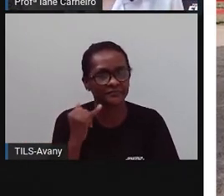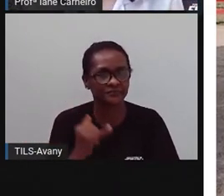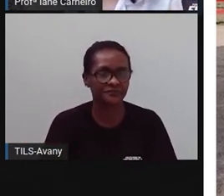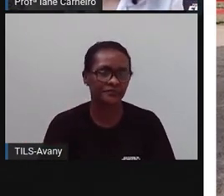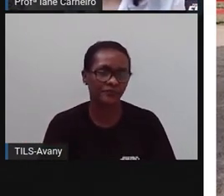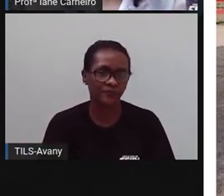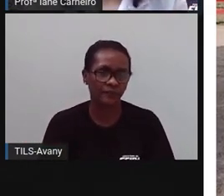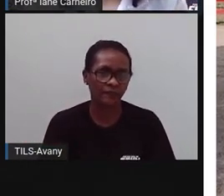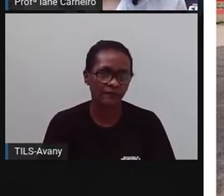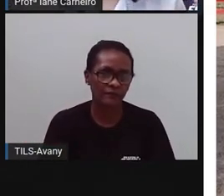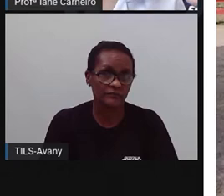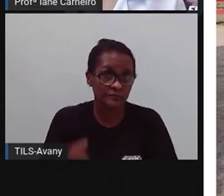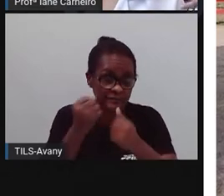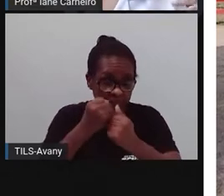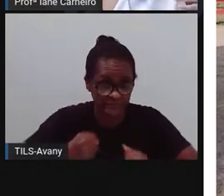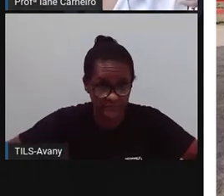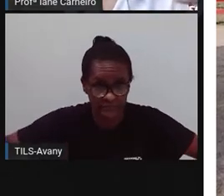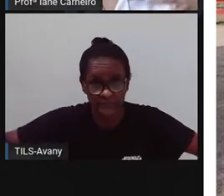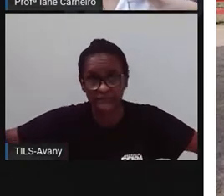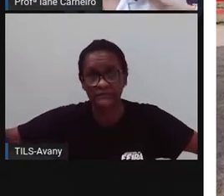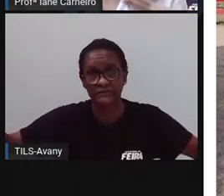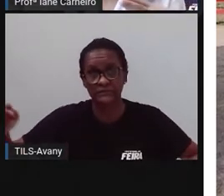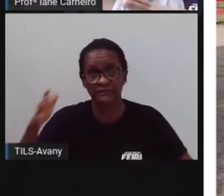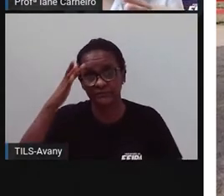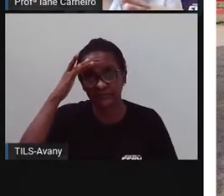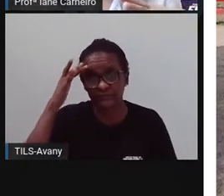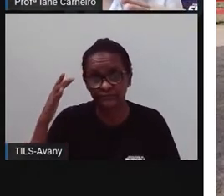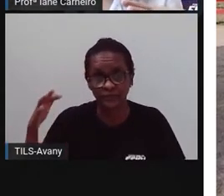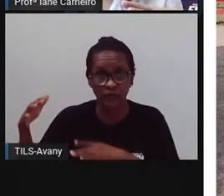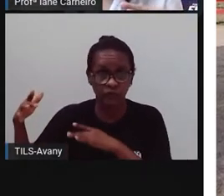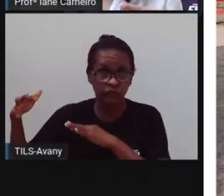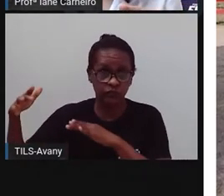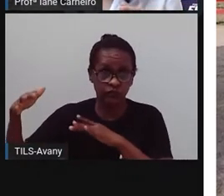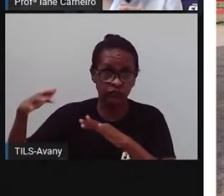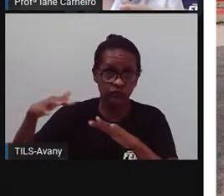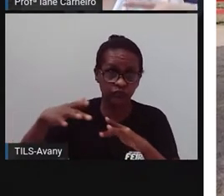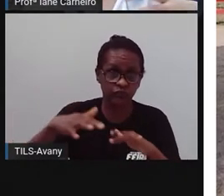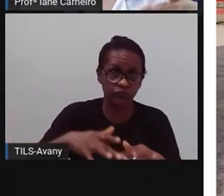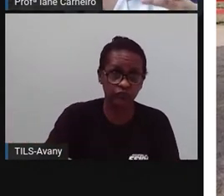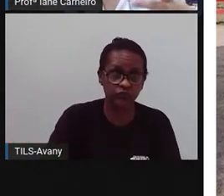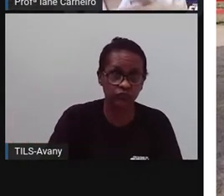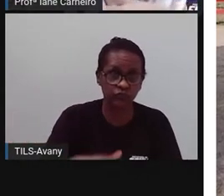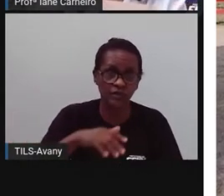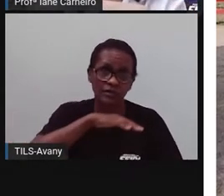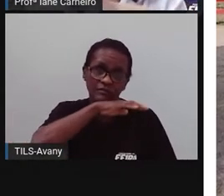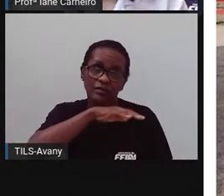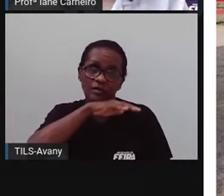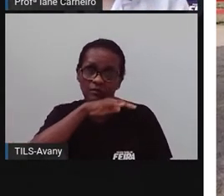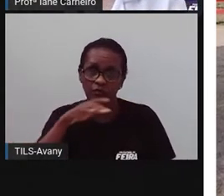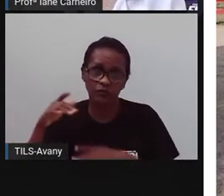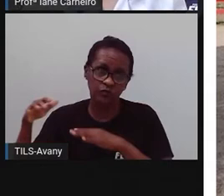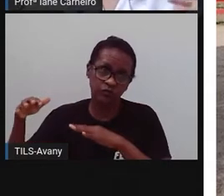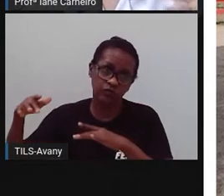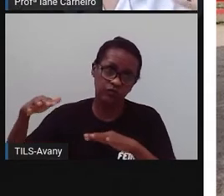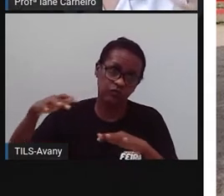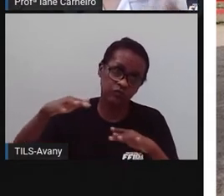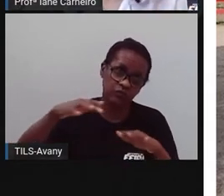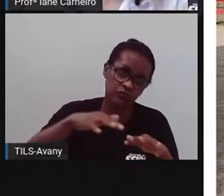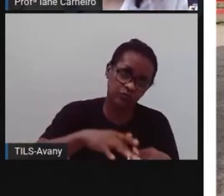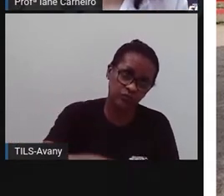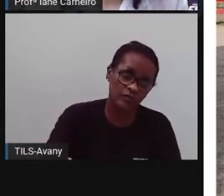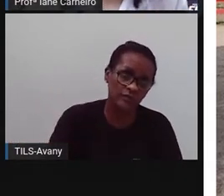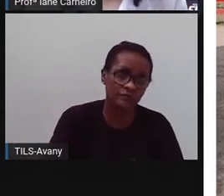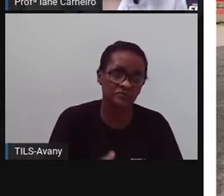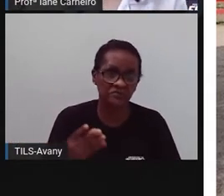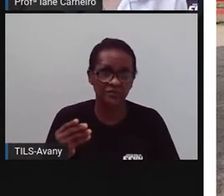Exposição. É bem grande a área, né? Aí tem essa parte aqui de trás, os cavalos fazem a exposição, né? Tem